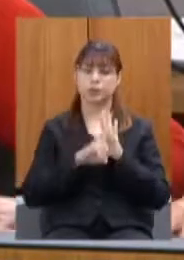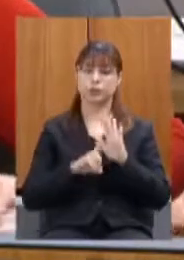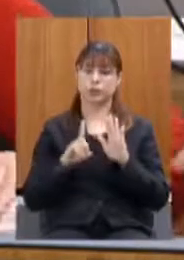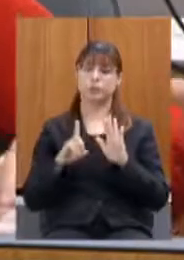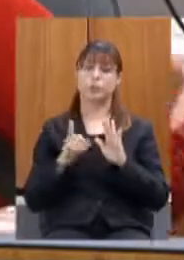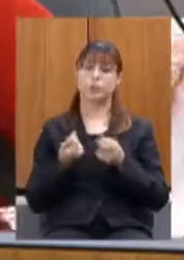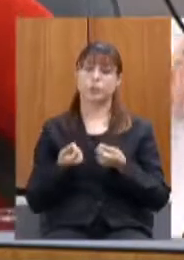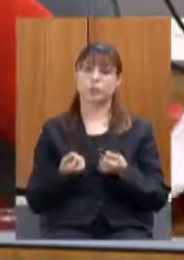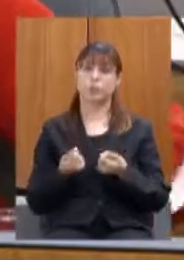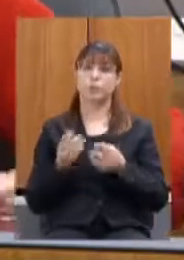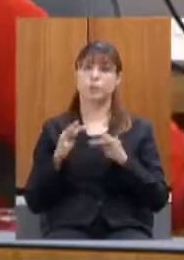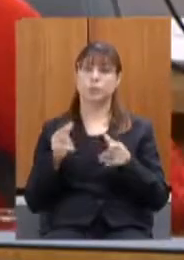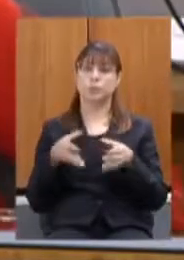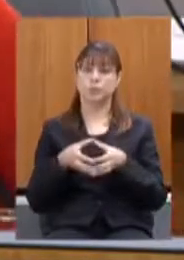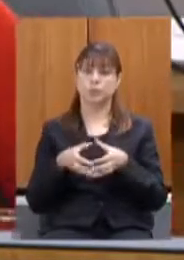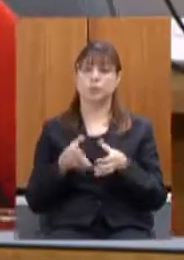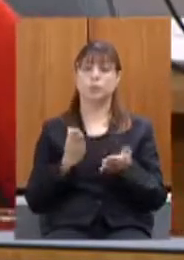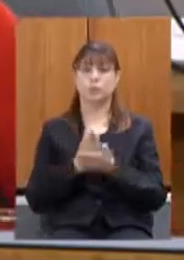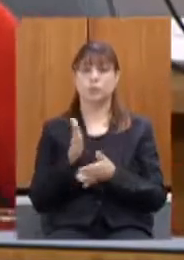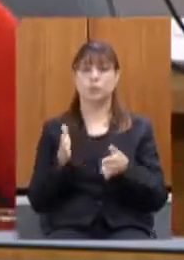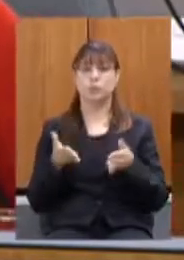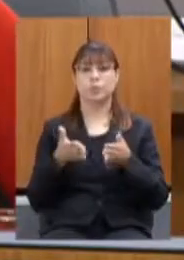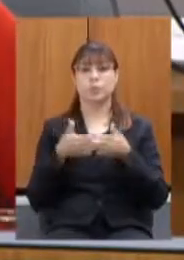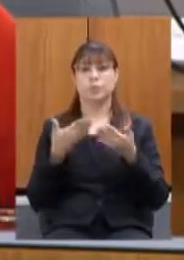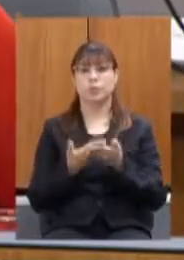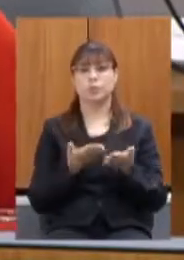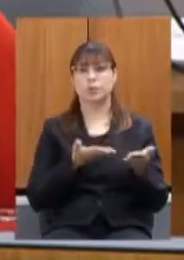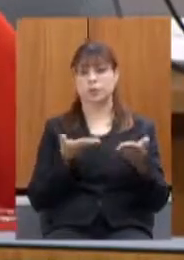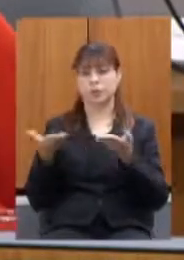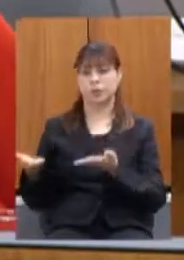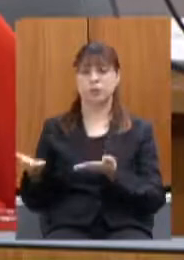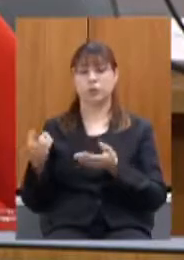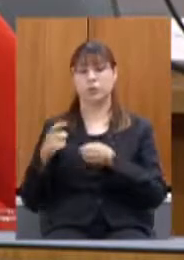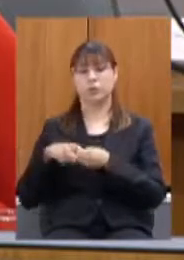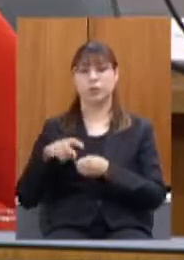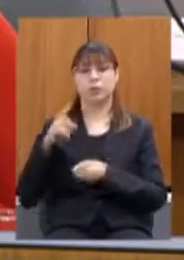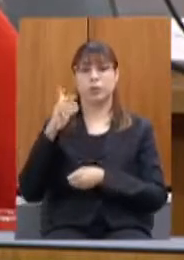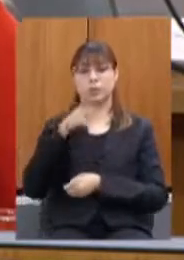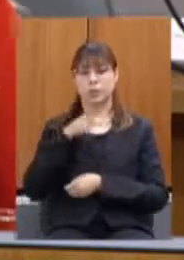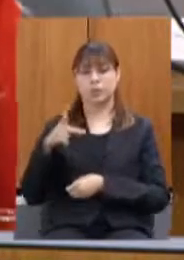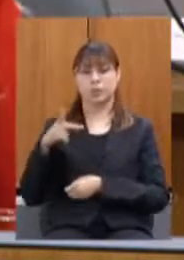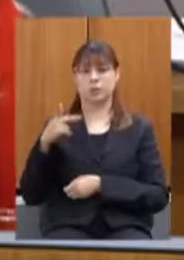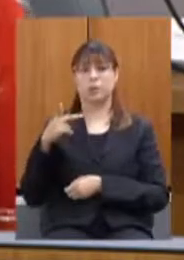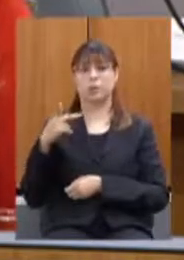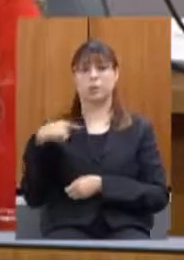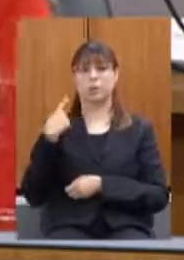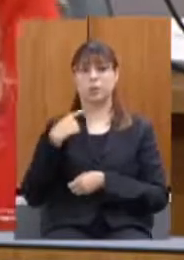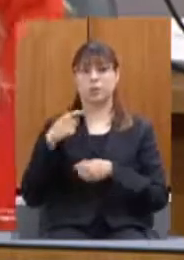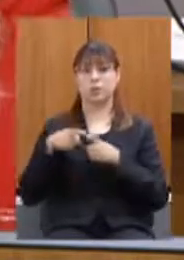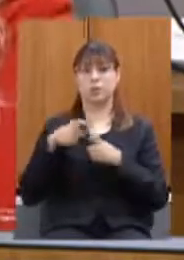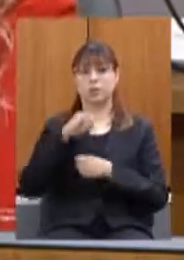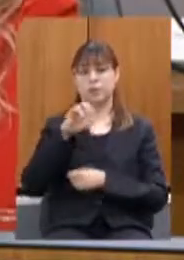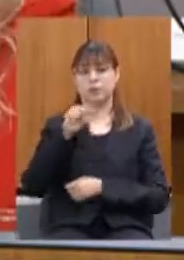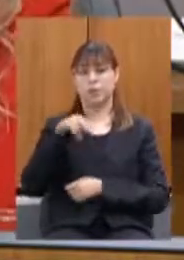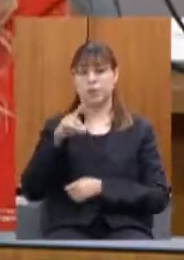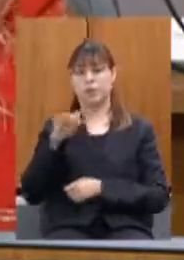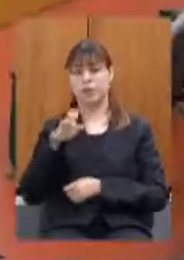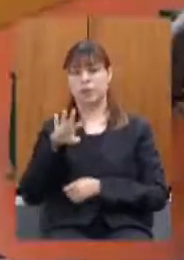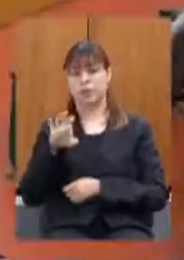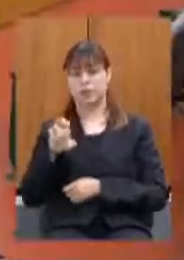todas as comissões que participam dessa audiência devolvo a presidência dos trabalhos para o deputado doutor Jean Freire muito obrigado